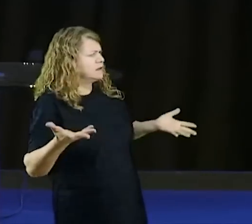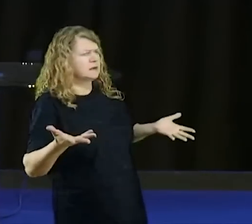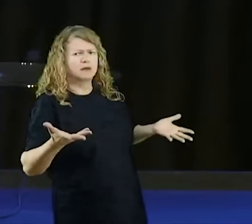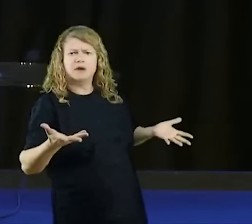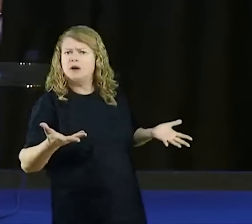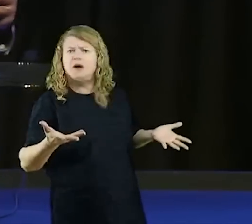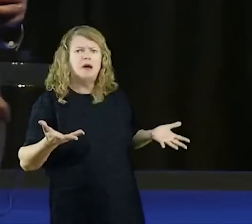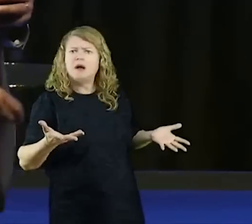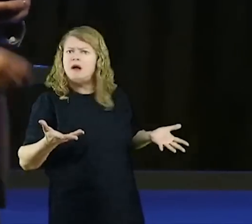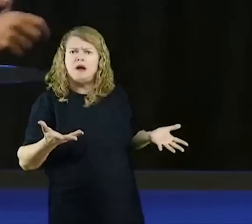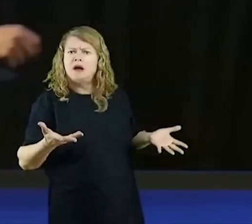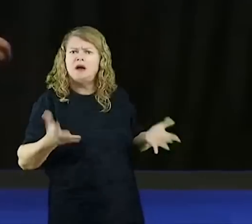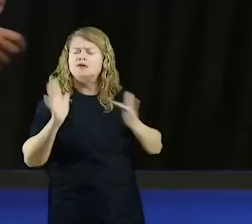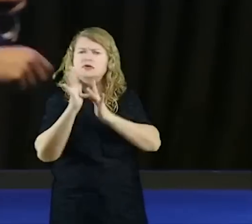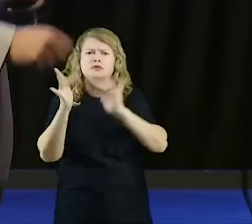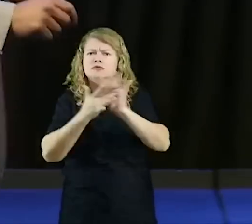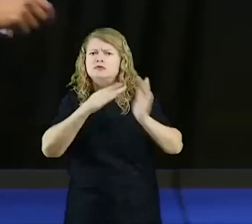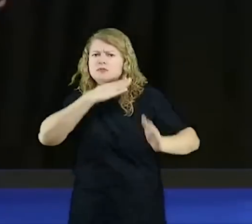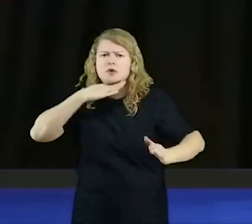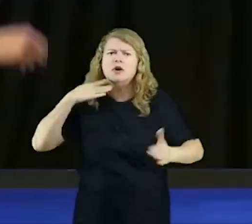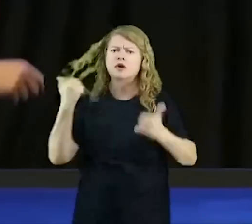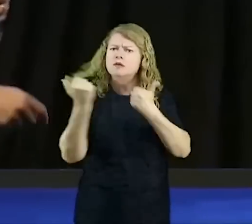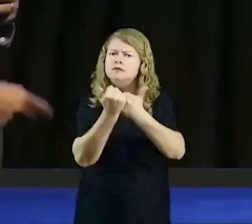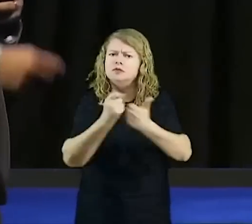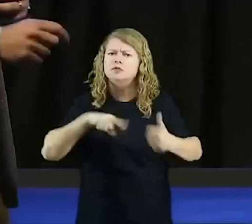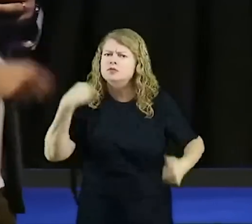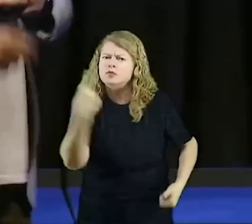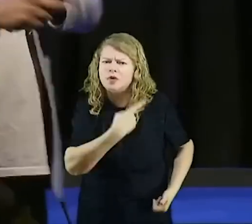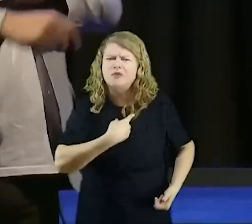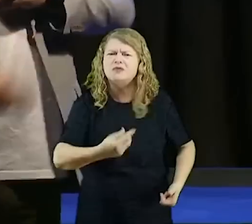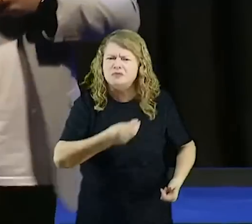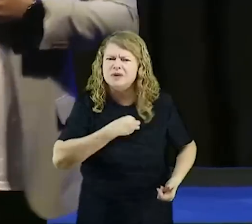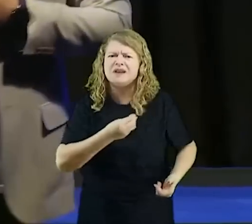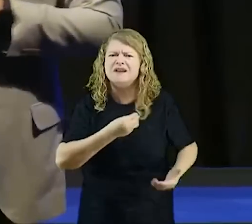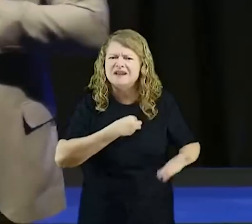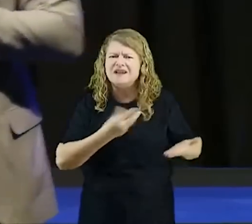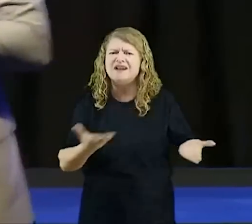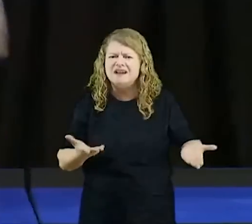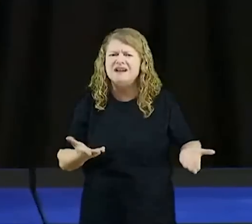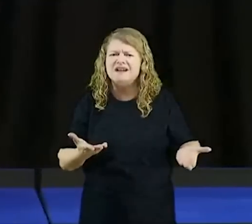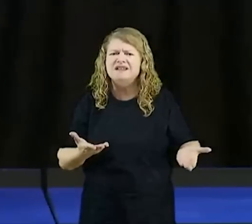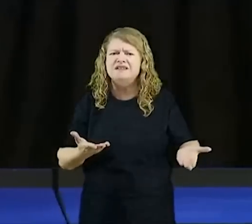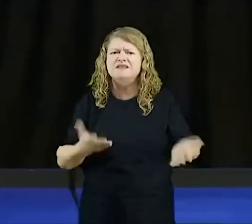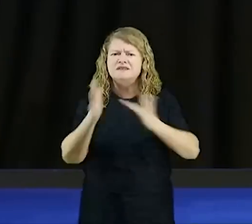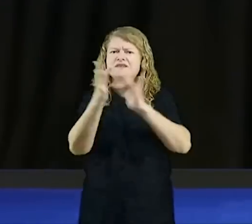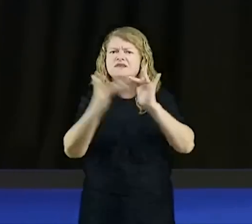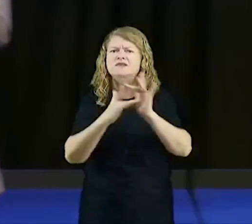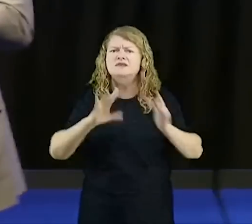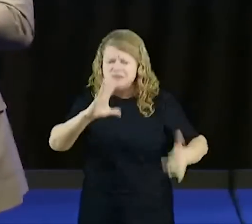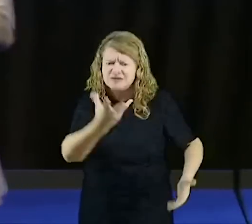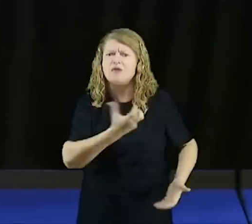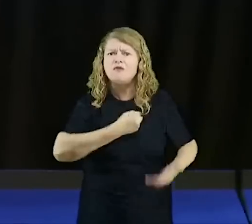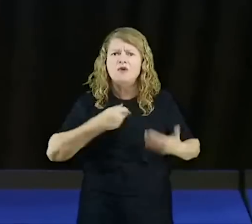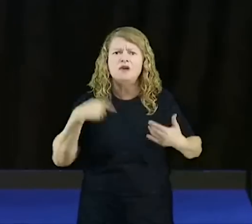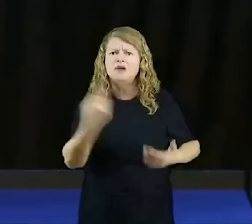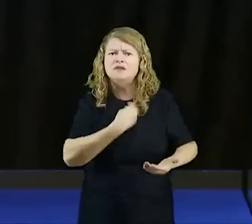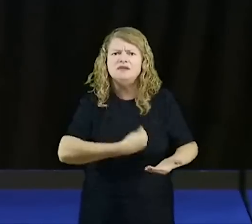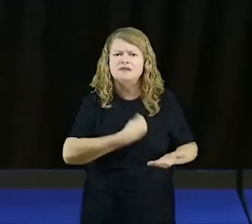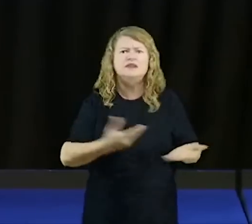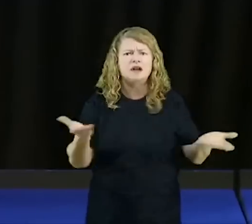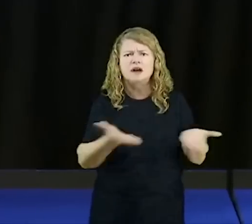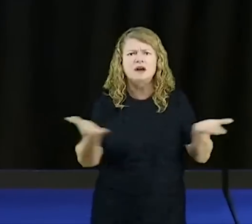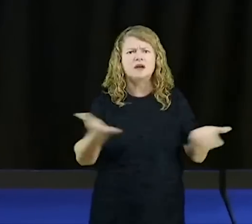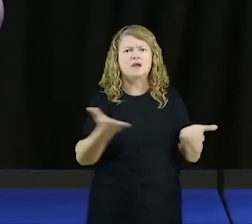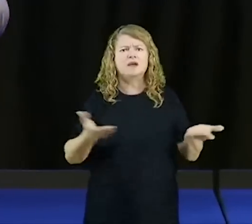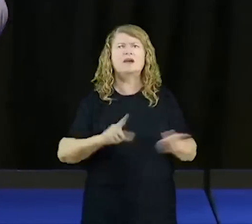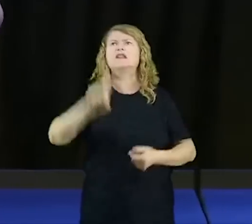nossos pecados, agradou ao pai moê-lo para que nós fôssemos perdoar, é justamente o contrário. Então você vê um nível